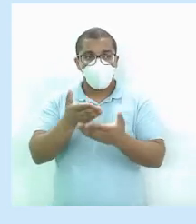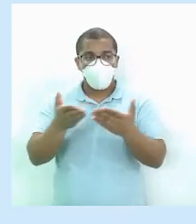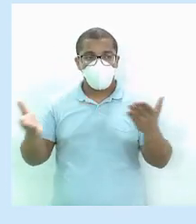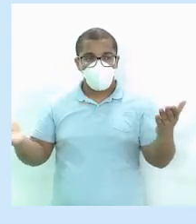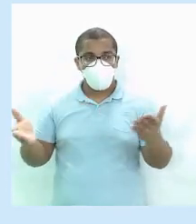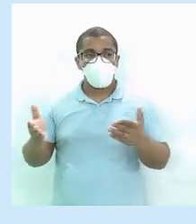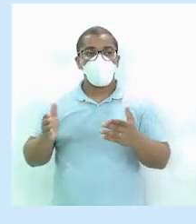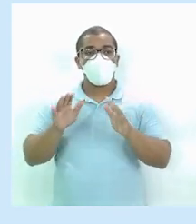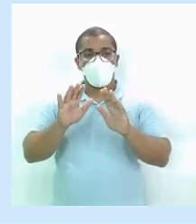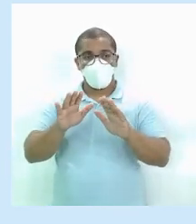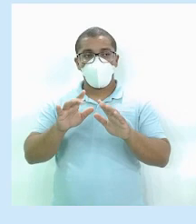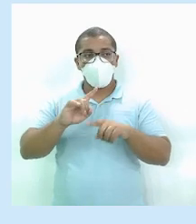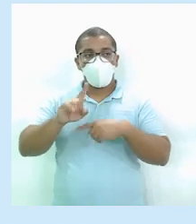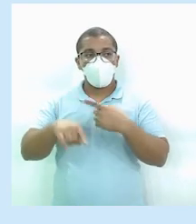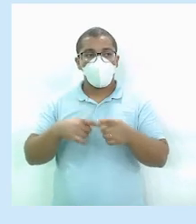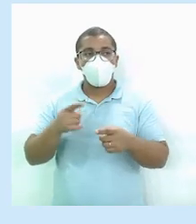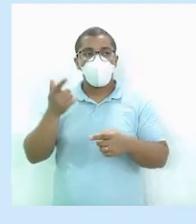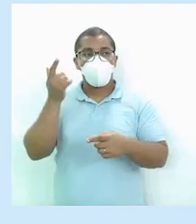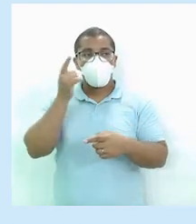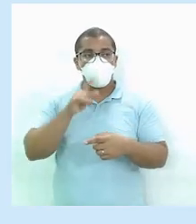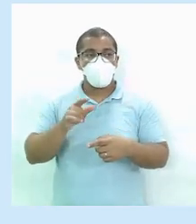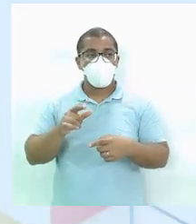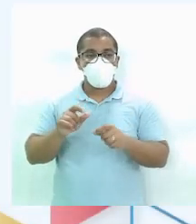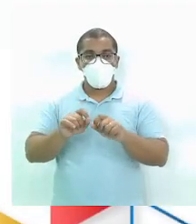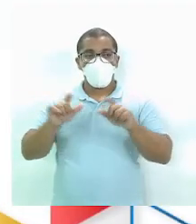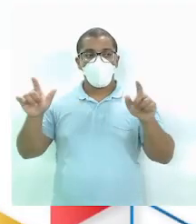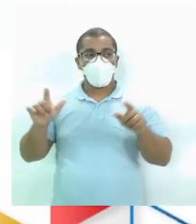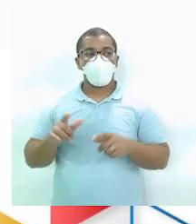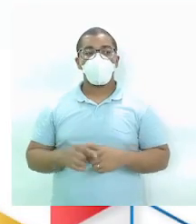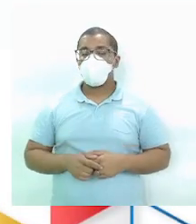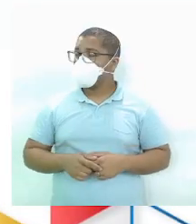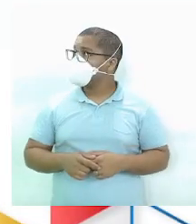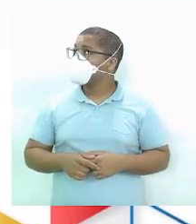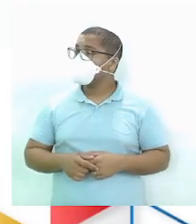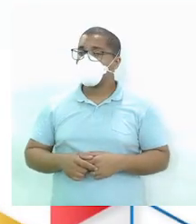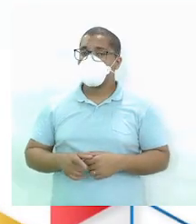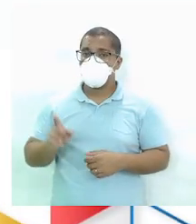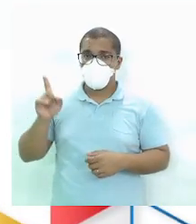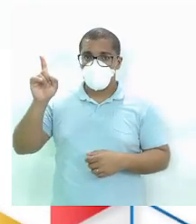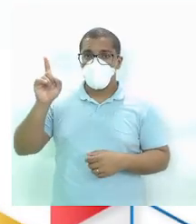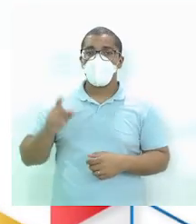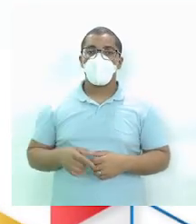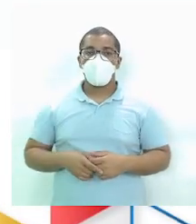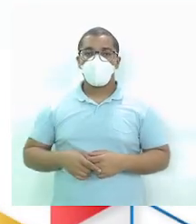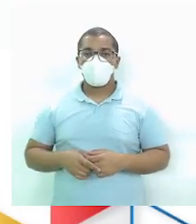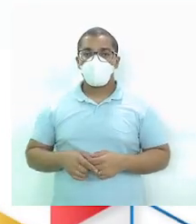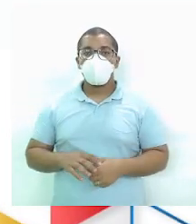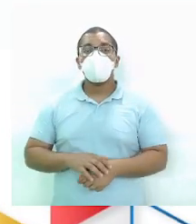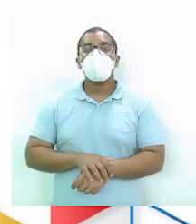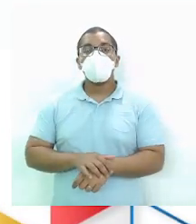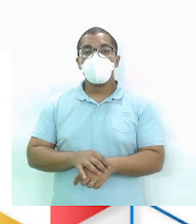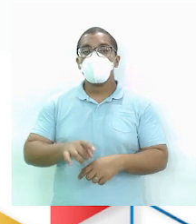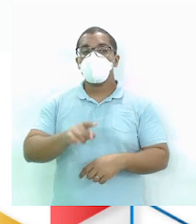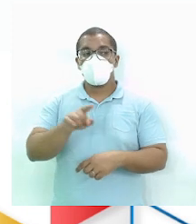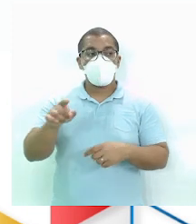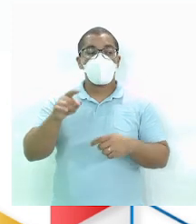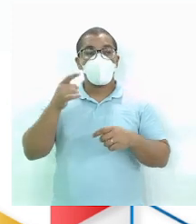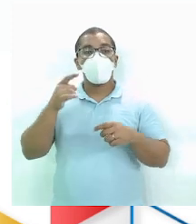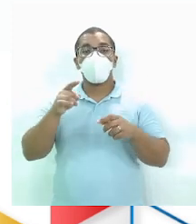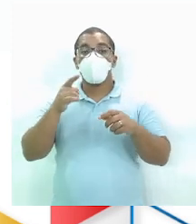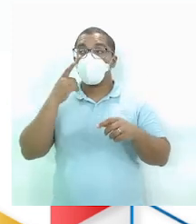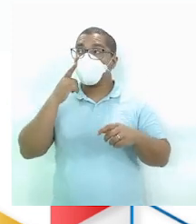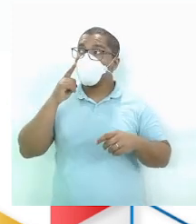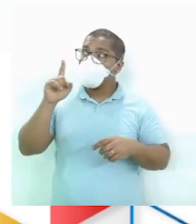vocês Para a gente poder Aqui Mano Traz para mim um desafio Por favor Para a gente fechar essa questão Olha Presta bem atenção nesse